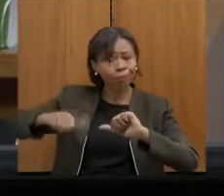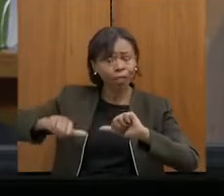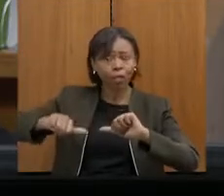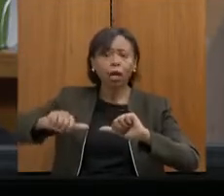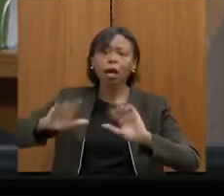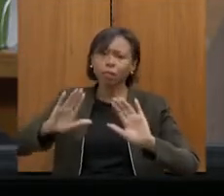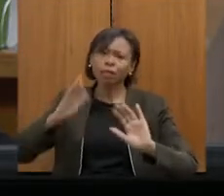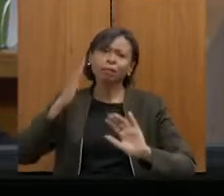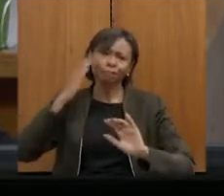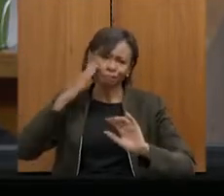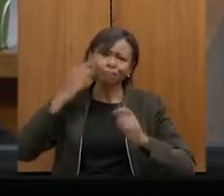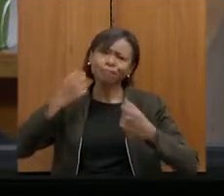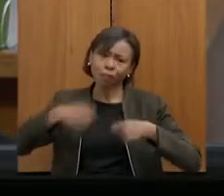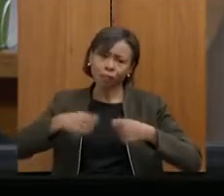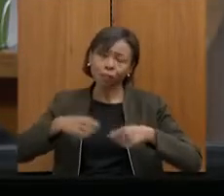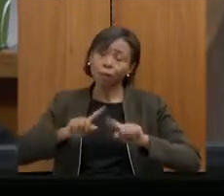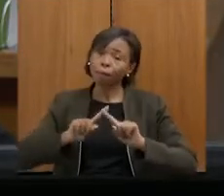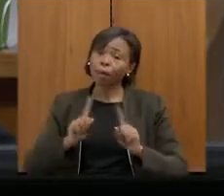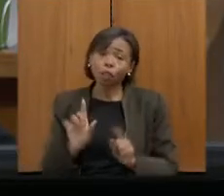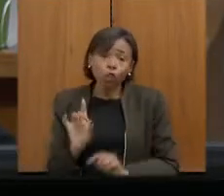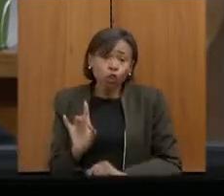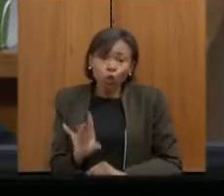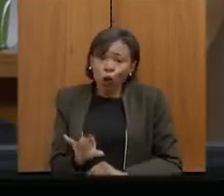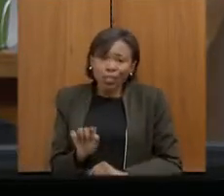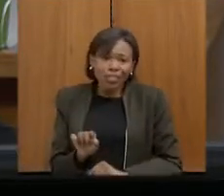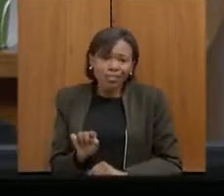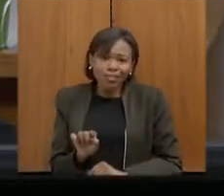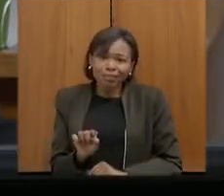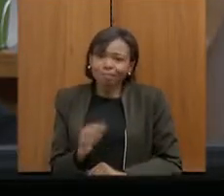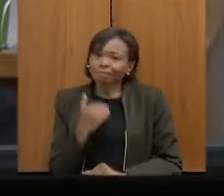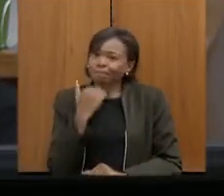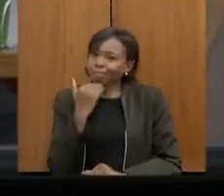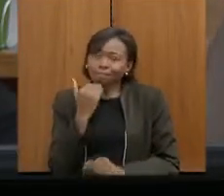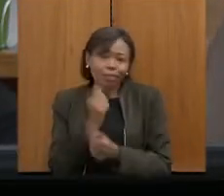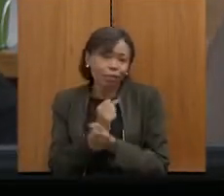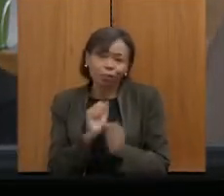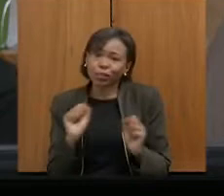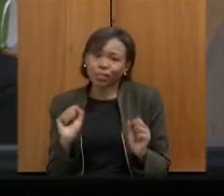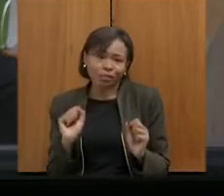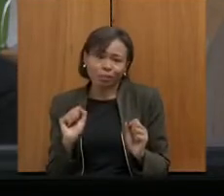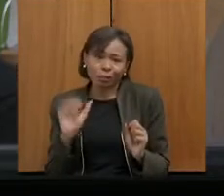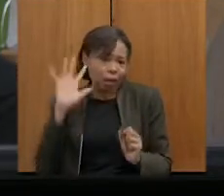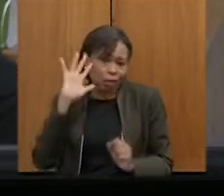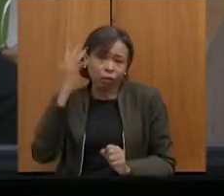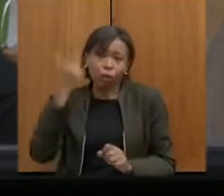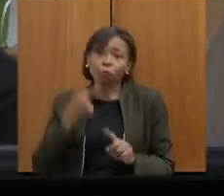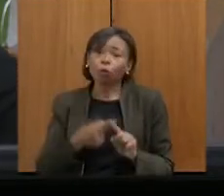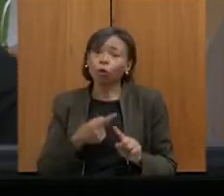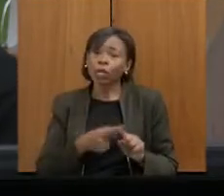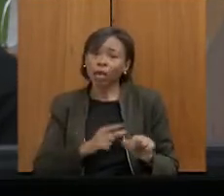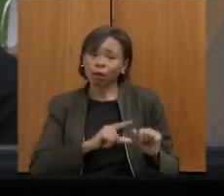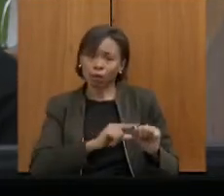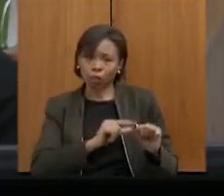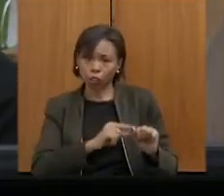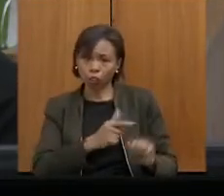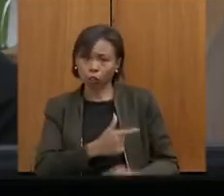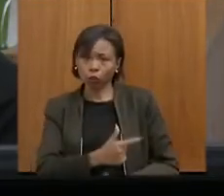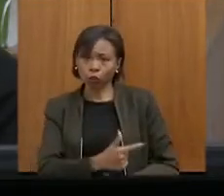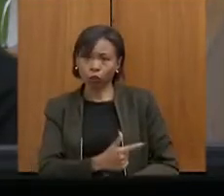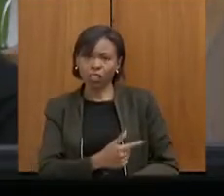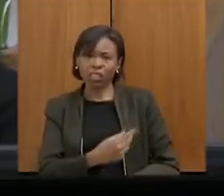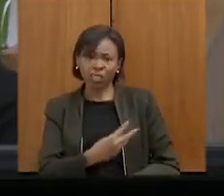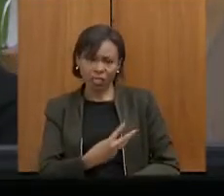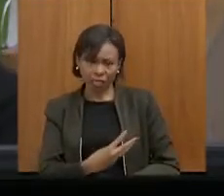ele somente não é suficiente para equacionar, por quê? O artigo 23, no seu